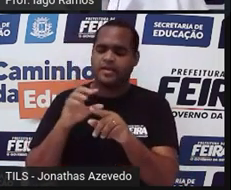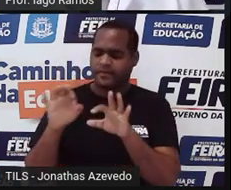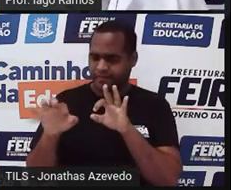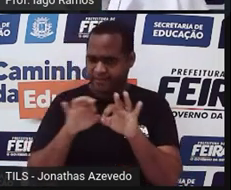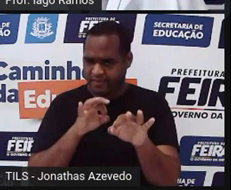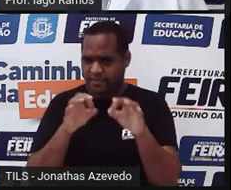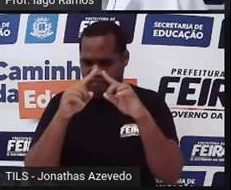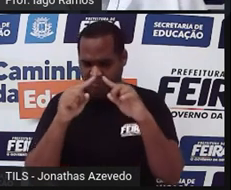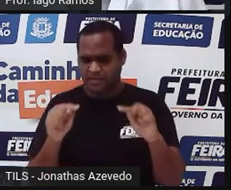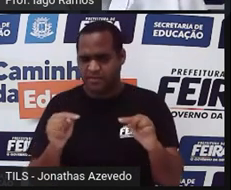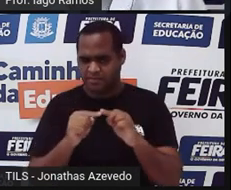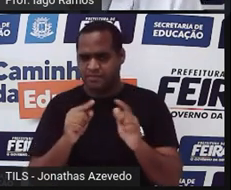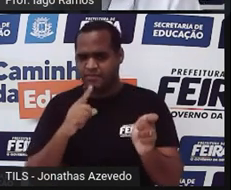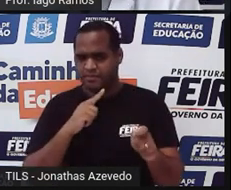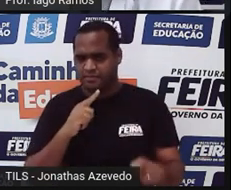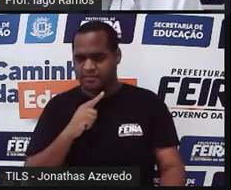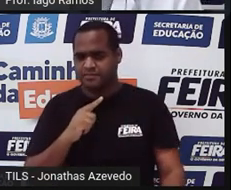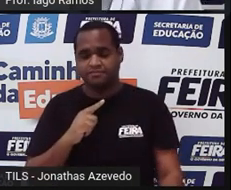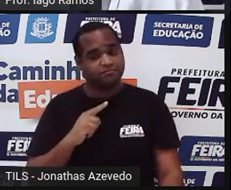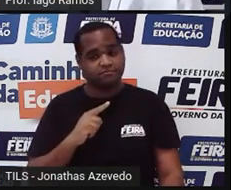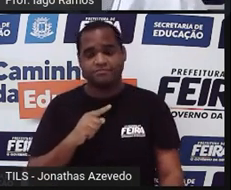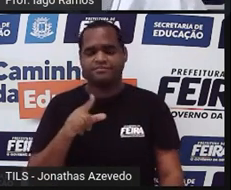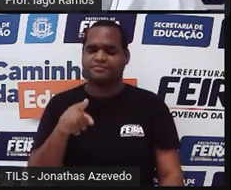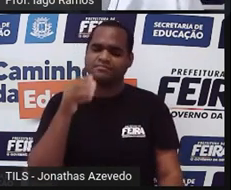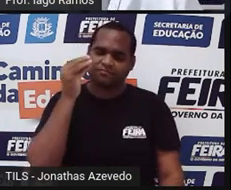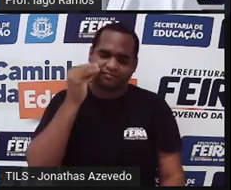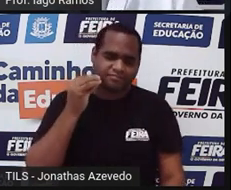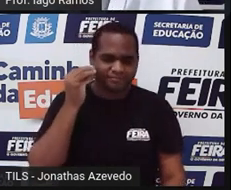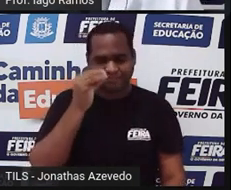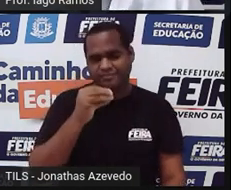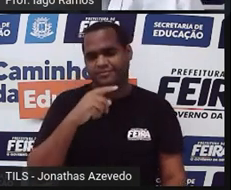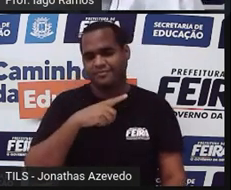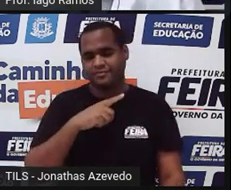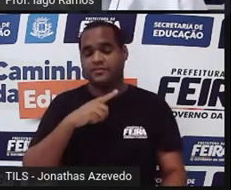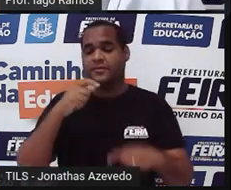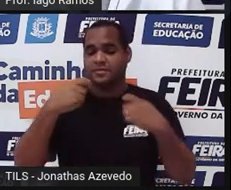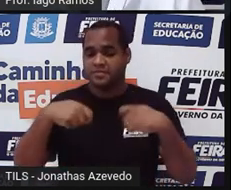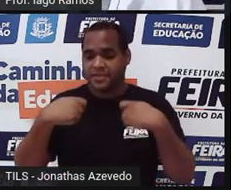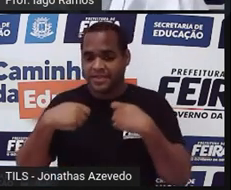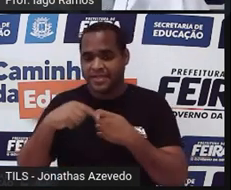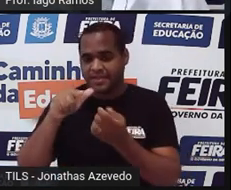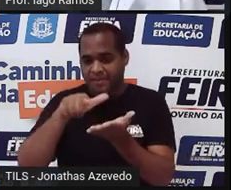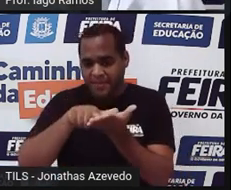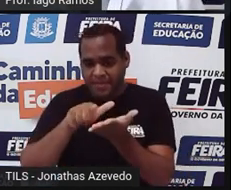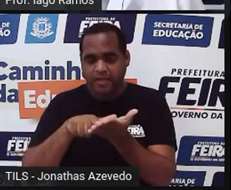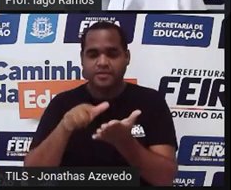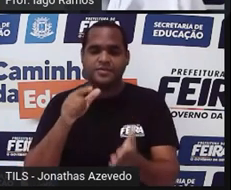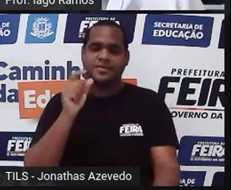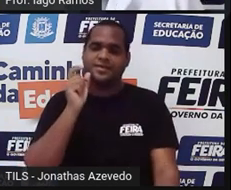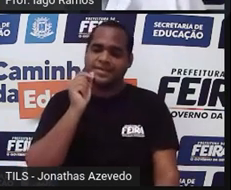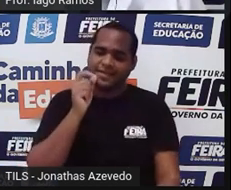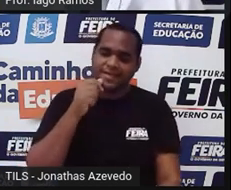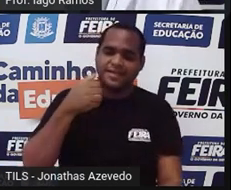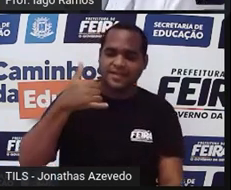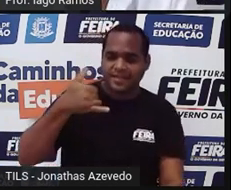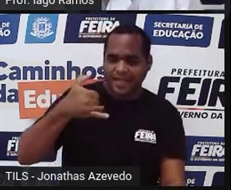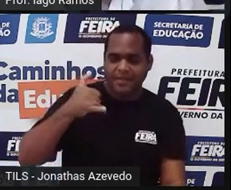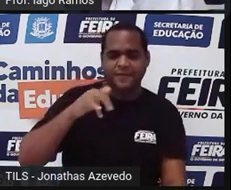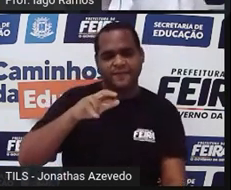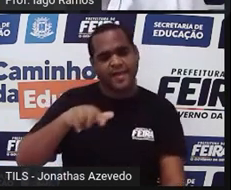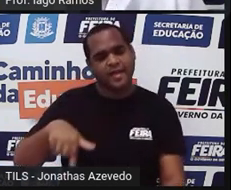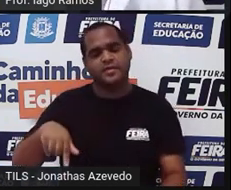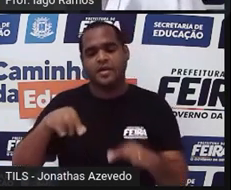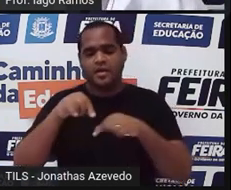tá? Então a gente vai experimentar isso. É por isso que a gente vai precisar do papel, da caneta, do lápis, da borracha, da